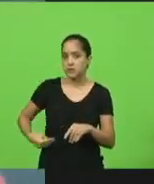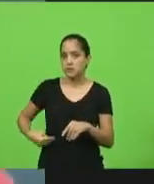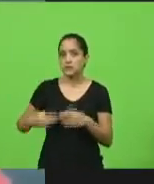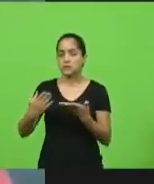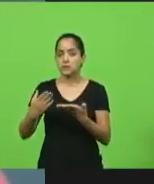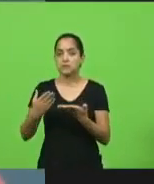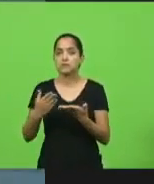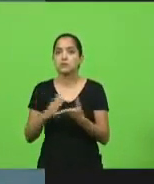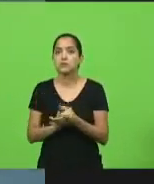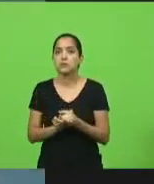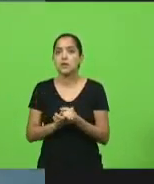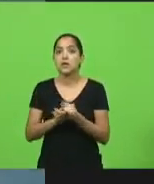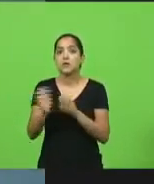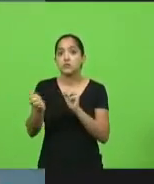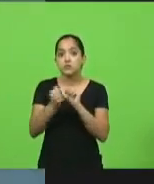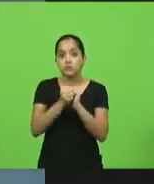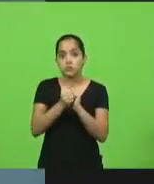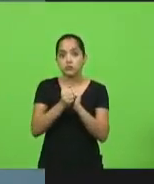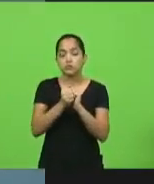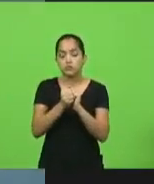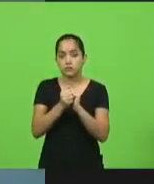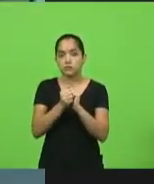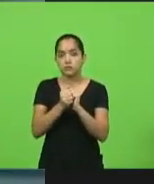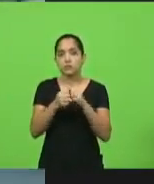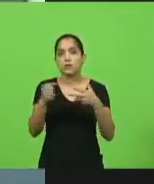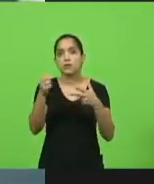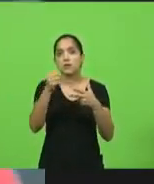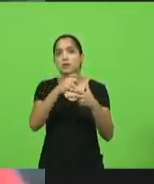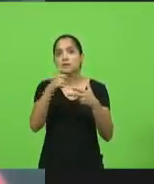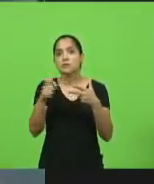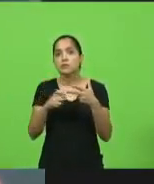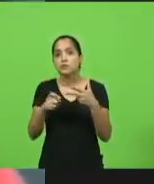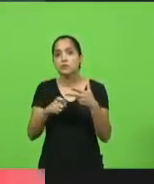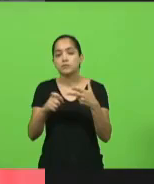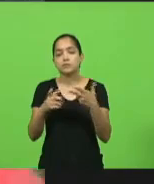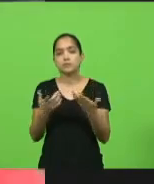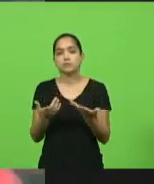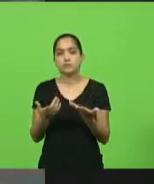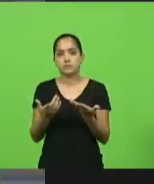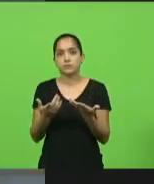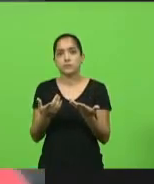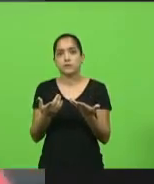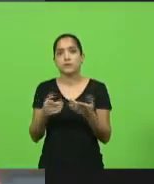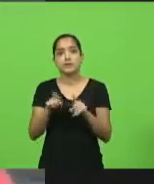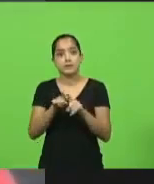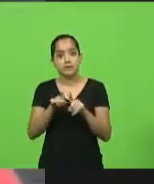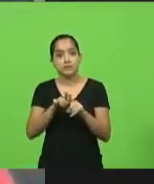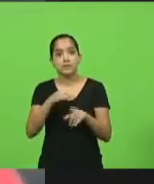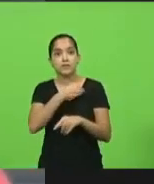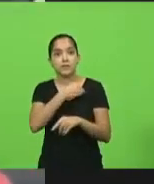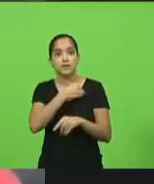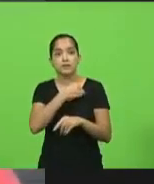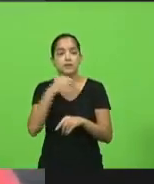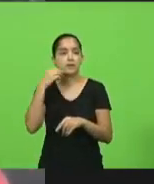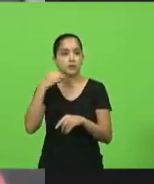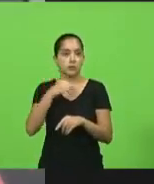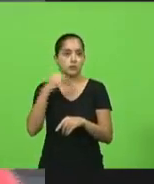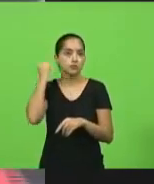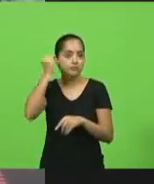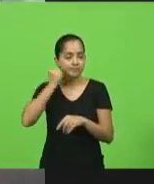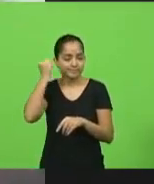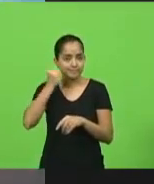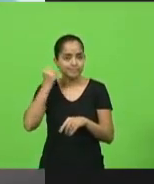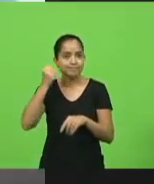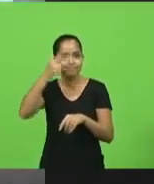importância junto ao executivo. E o senador Espiridão Amin, guerreiro de Santa